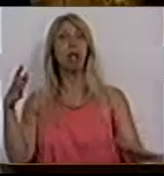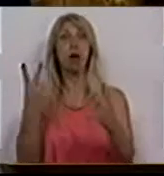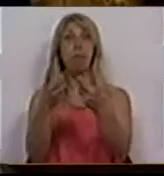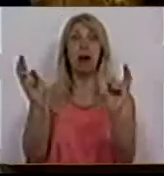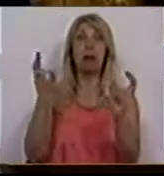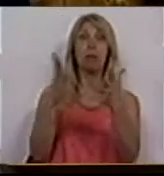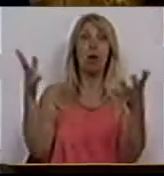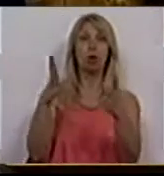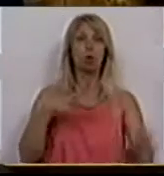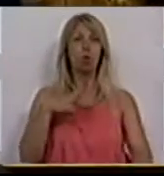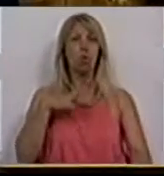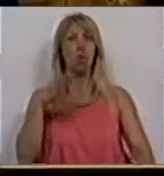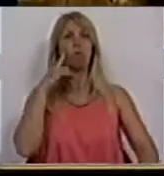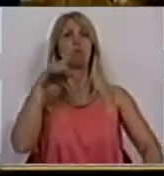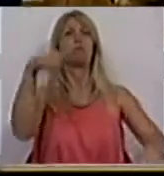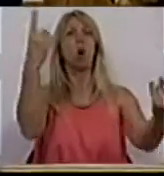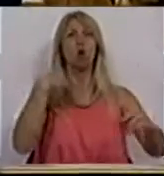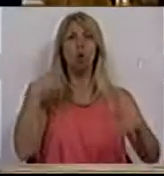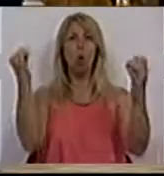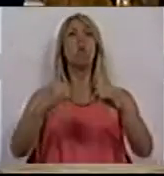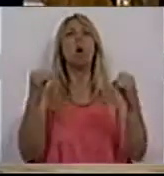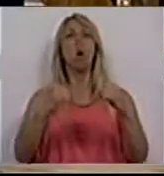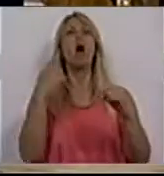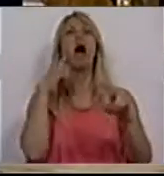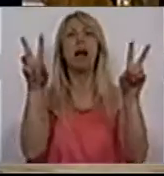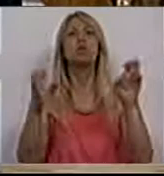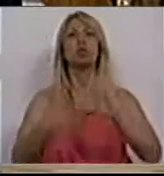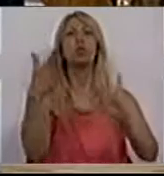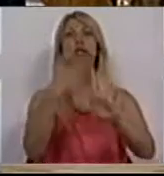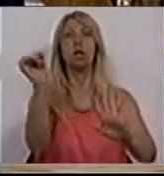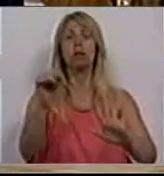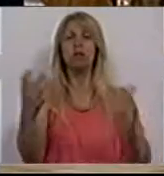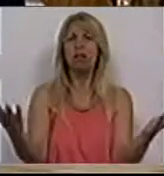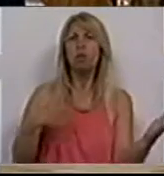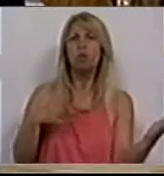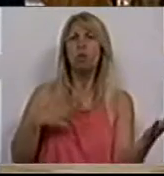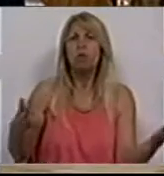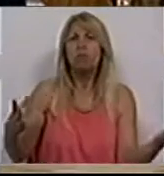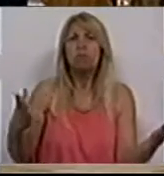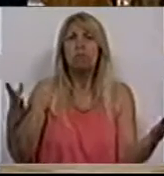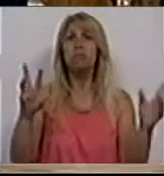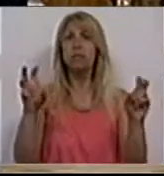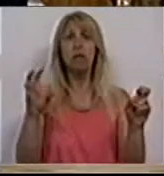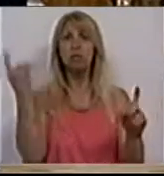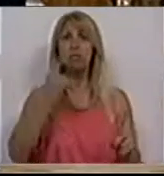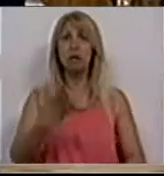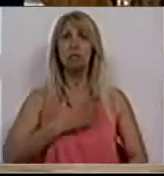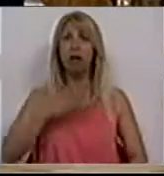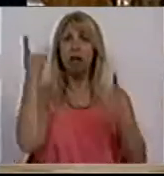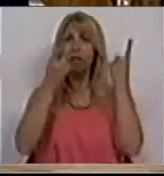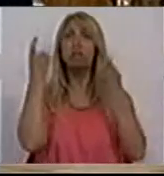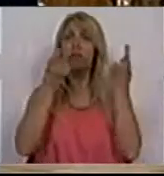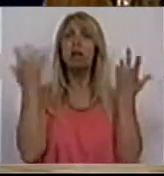nós concordamos com que esse assunto seja urgente? Eu penso que é um assunto que deve levar à reflexão. Porque é que um debate que tem